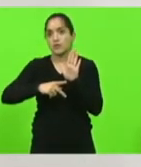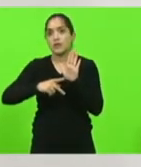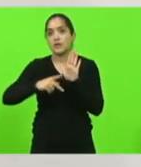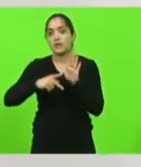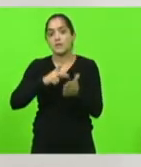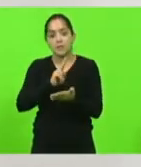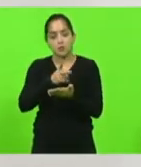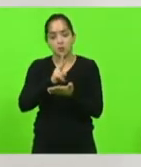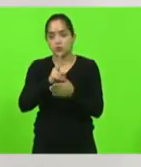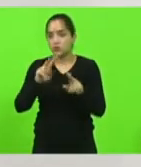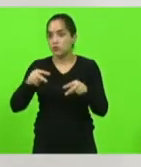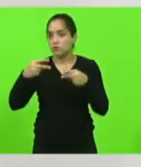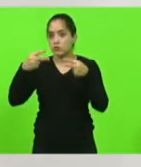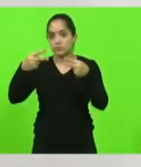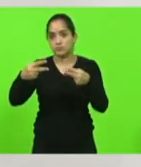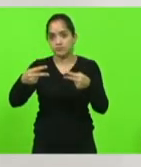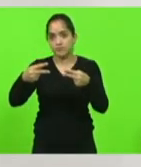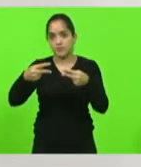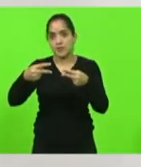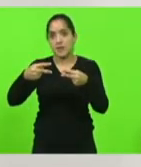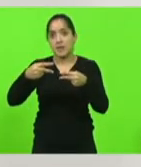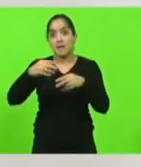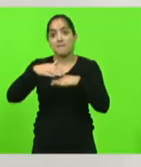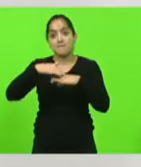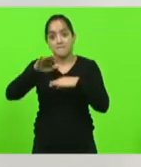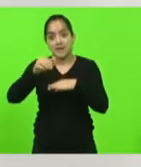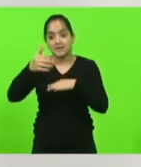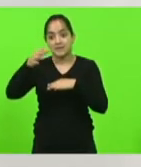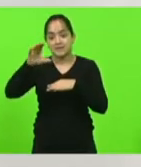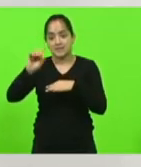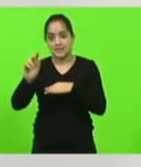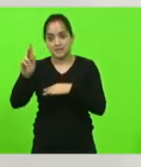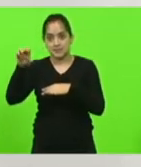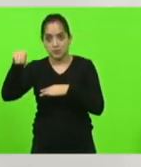de no mínimo mais 10 quilômetros aproximadamente